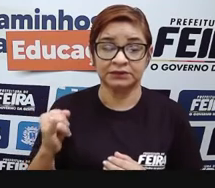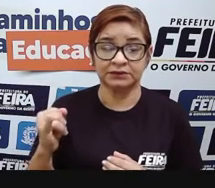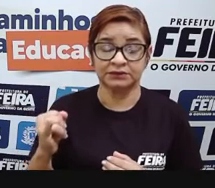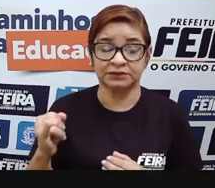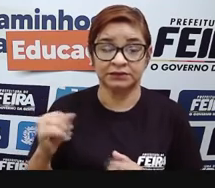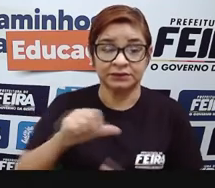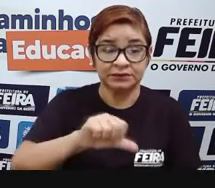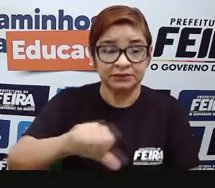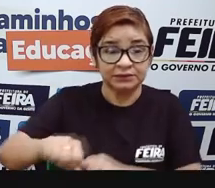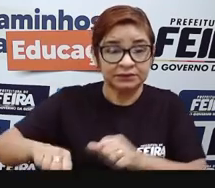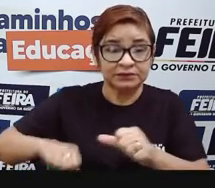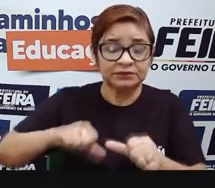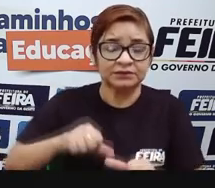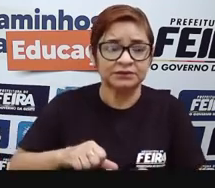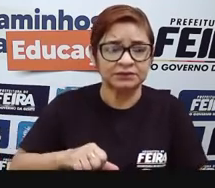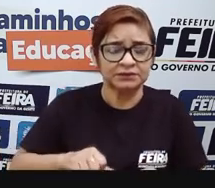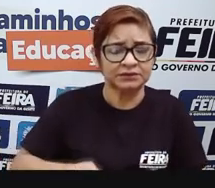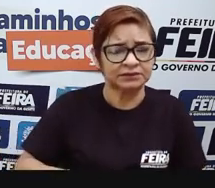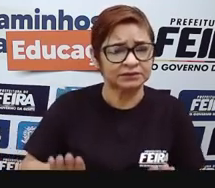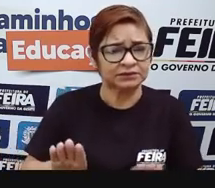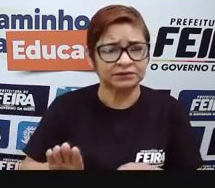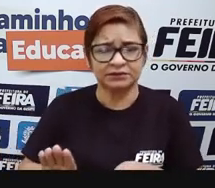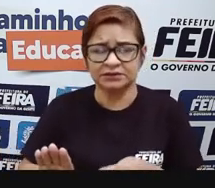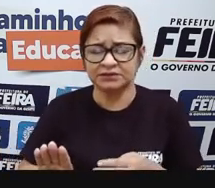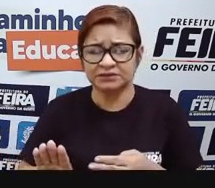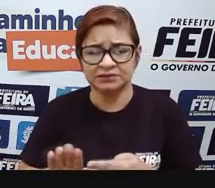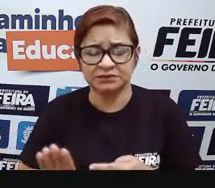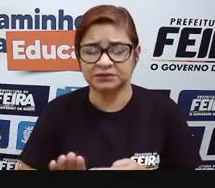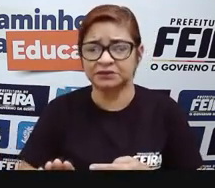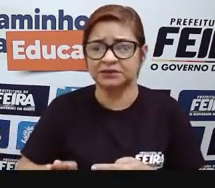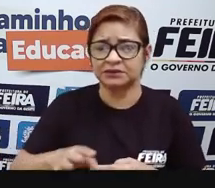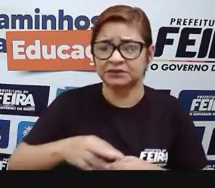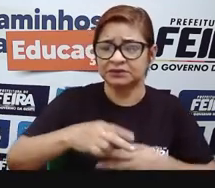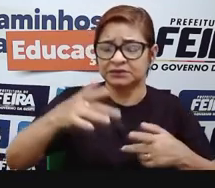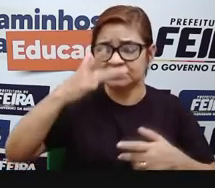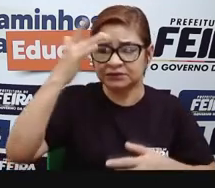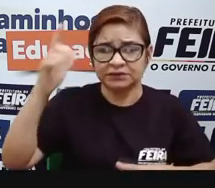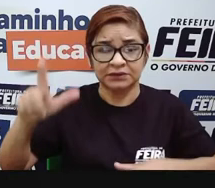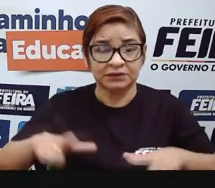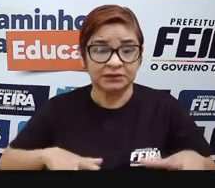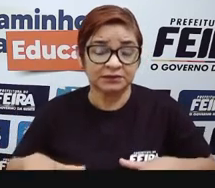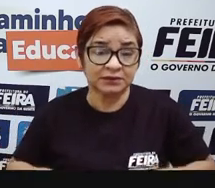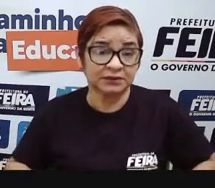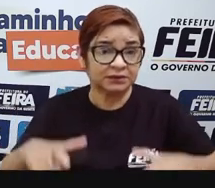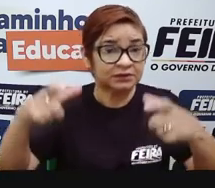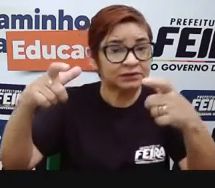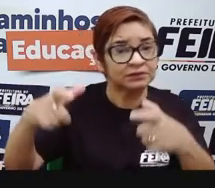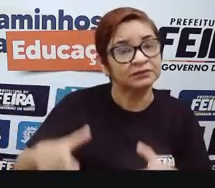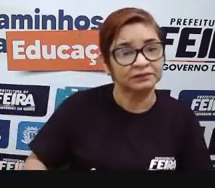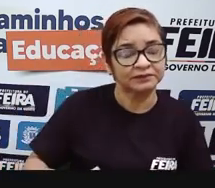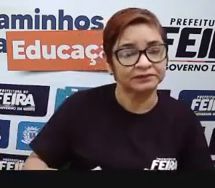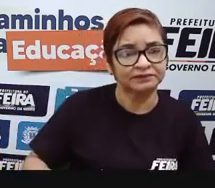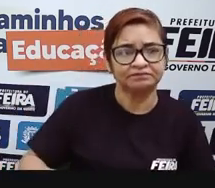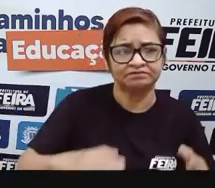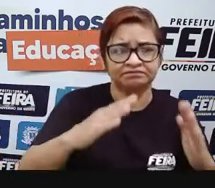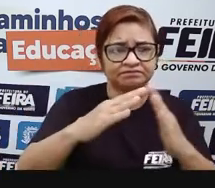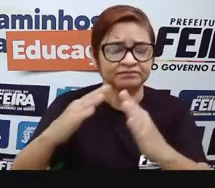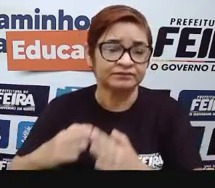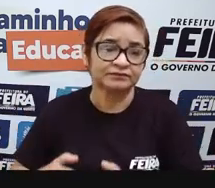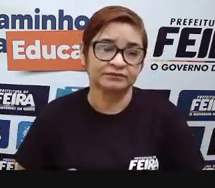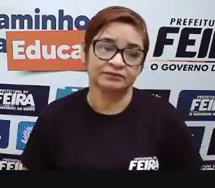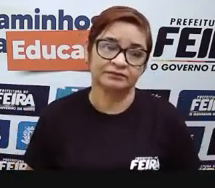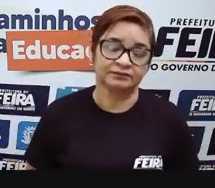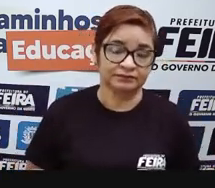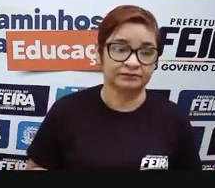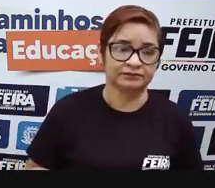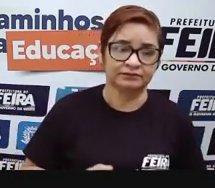nós tínhamos muitas pessoas que trabalhavam, tiravam esse sustento daquele local, daquele espaço, né, onde colocavam